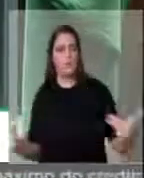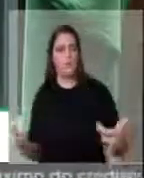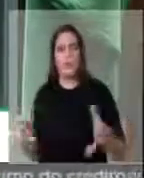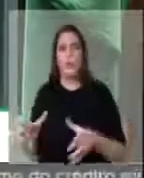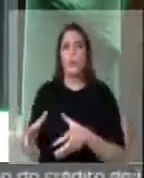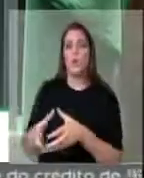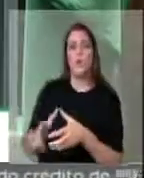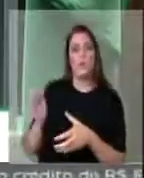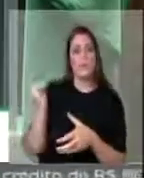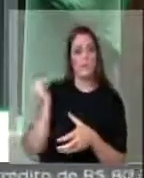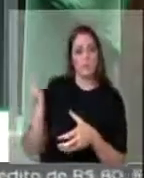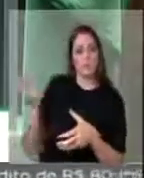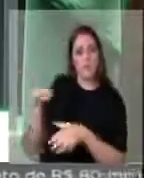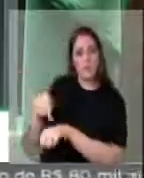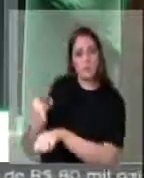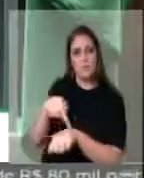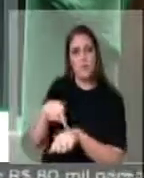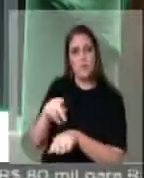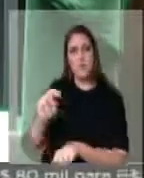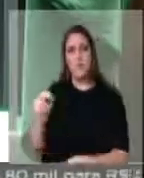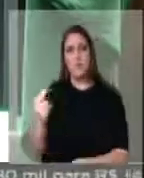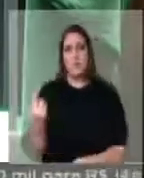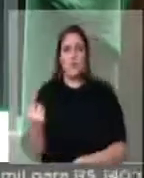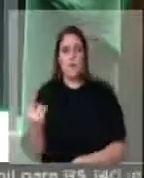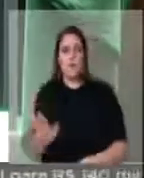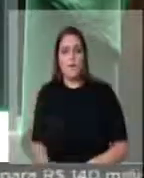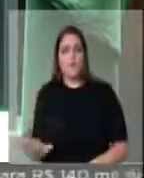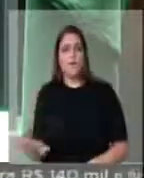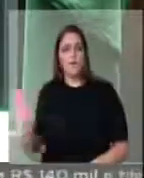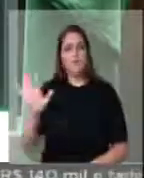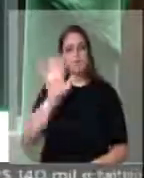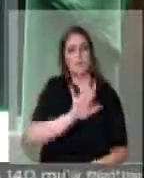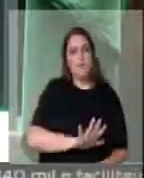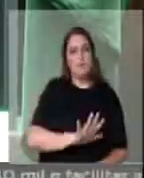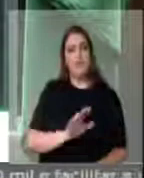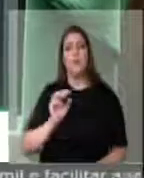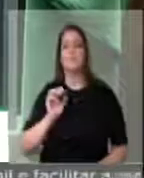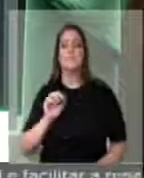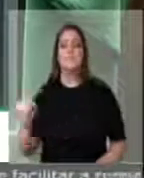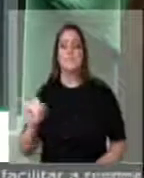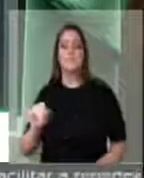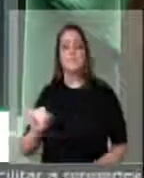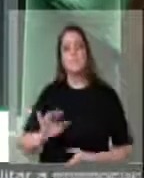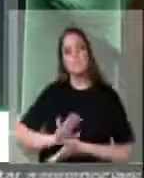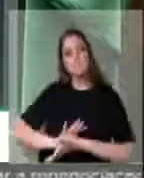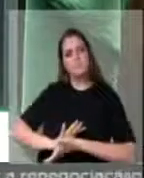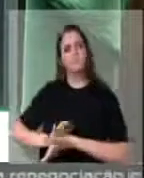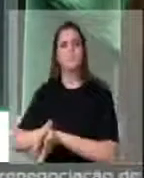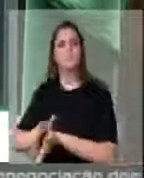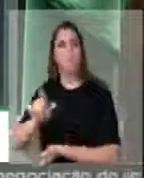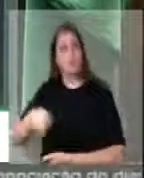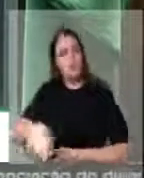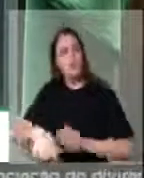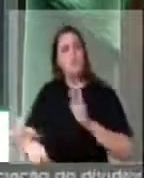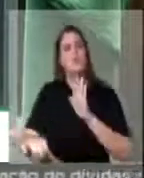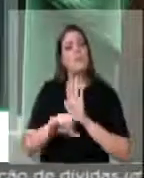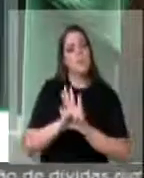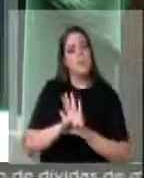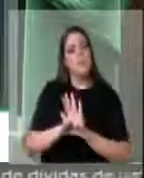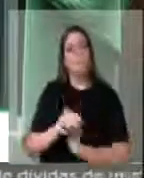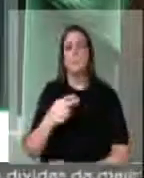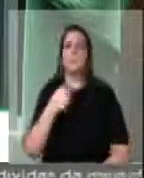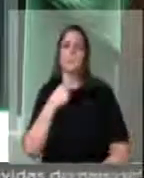estrangeiros, migrantes regionais, a criminalizar a discriminação por cor,